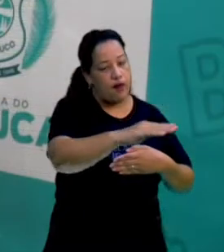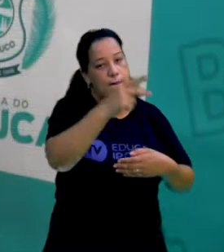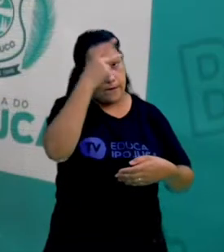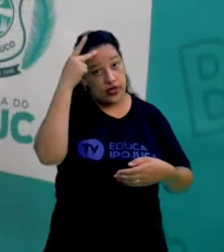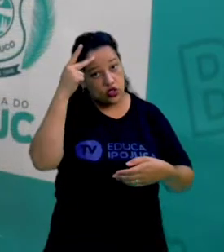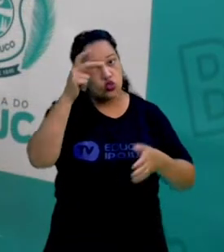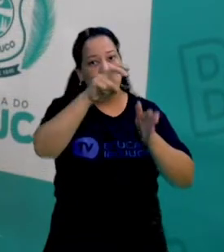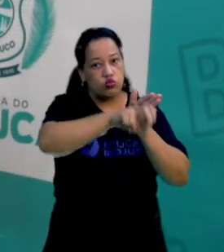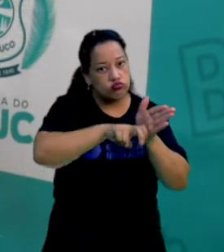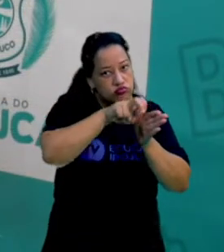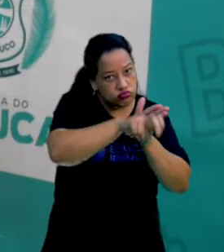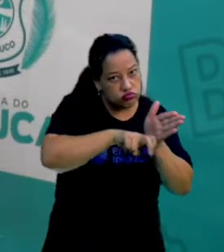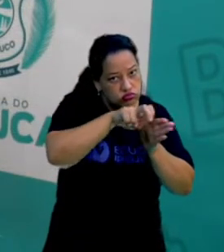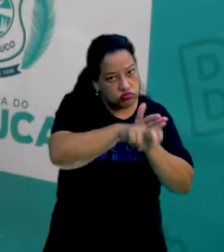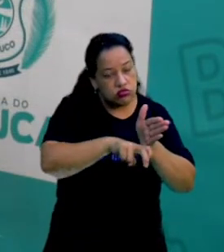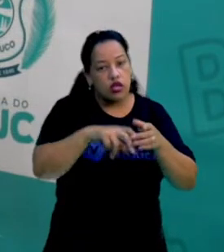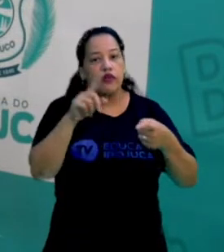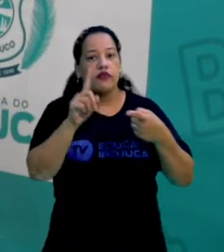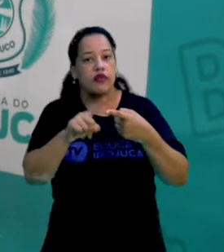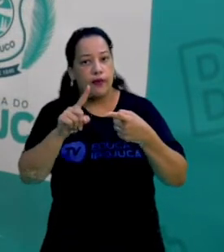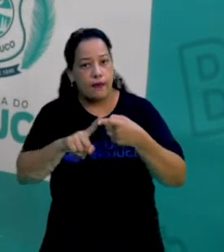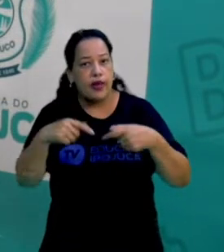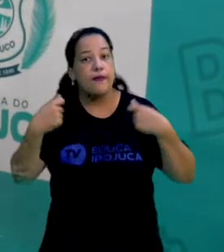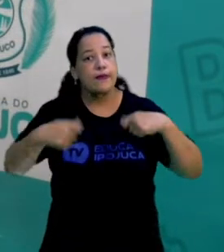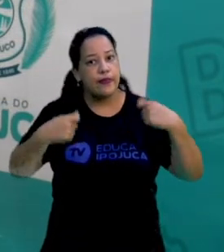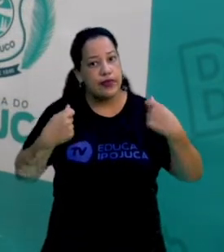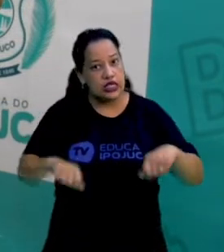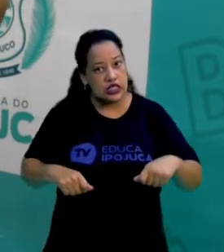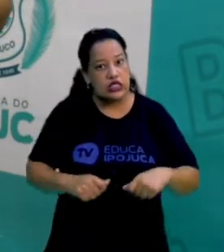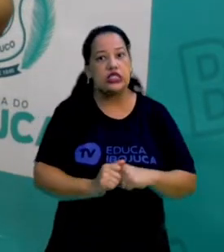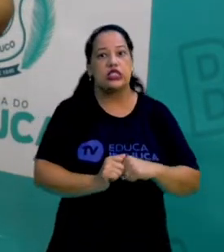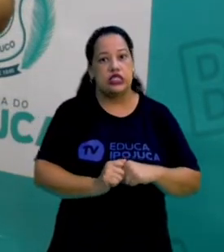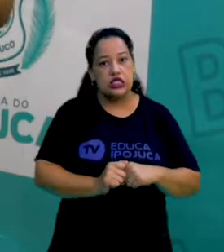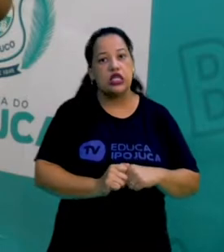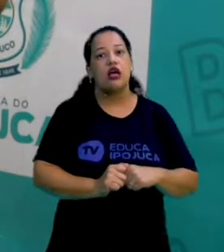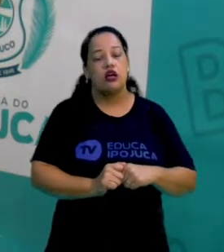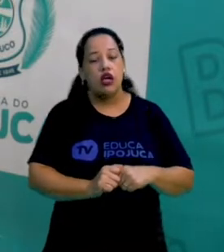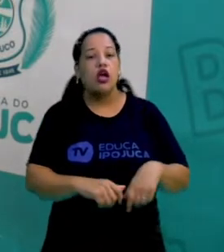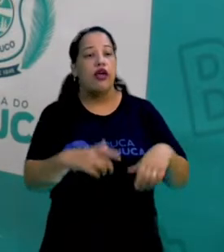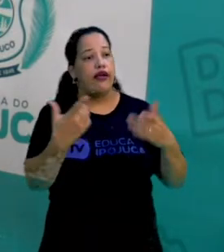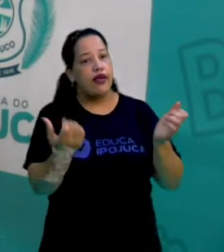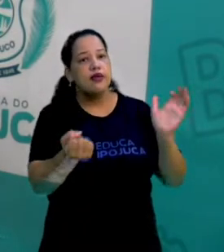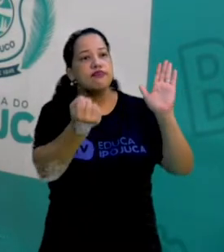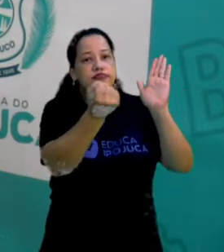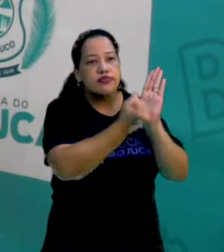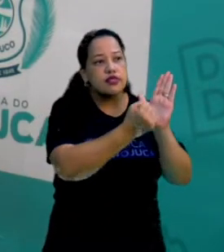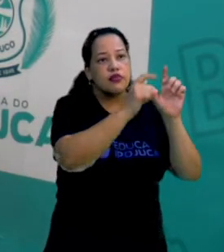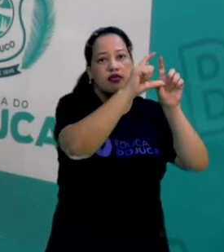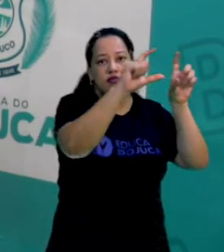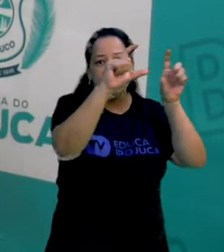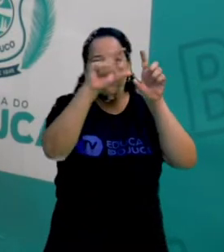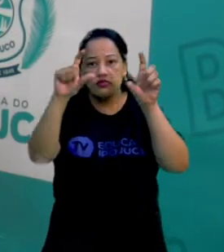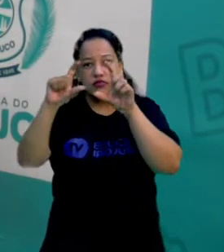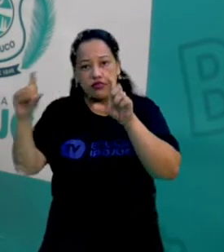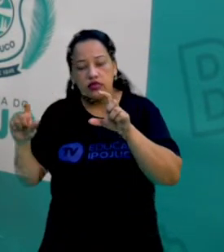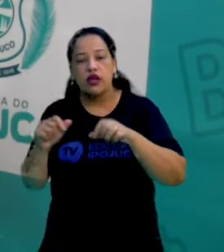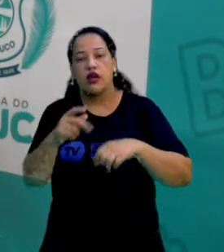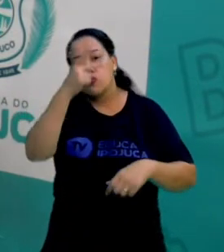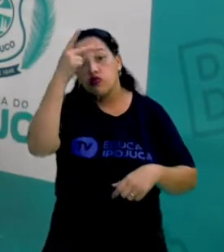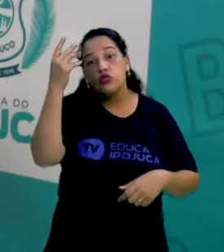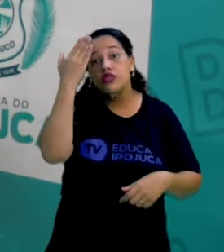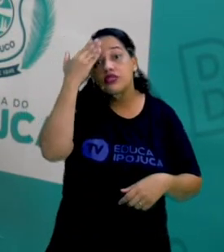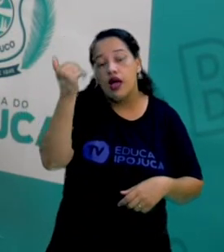nós temos que ter sinalização nas nossas escolas, para que essas pessoas possam saber